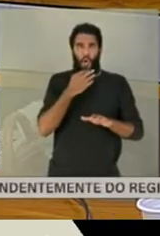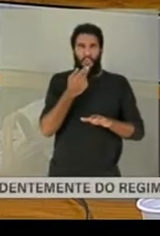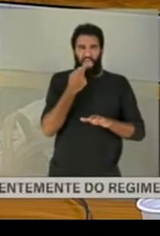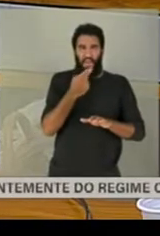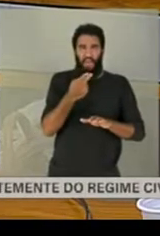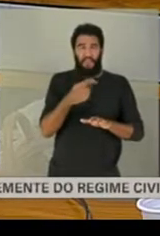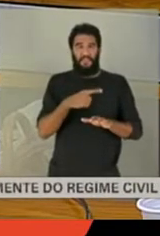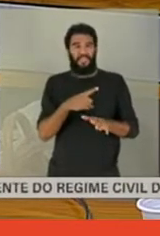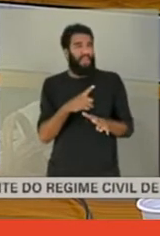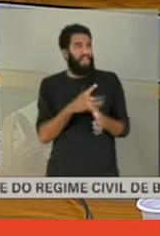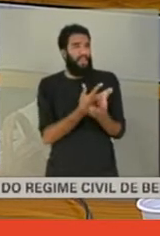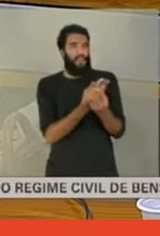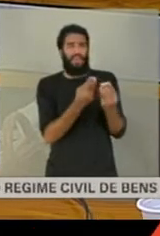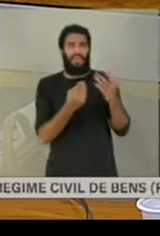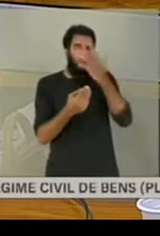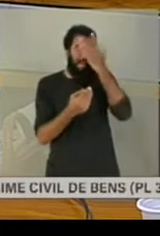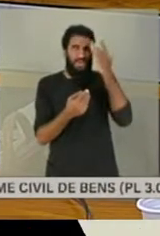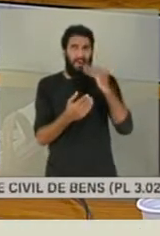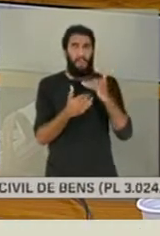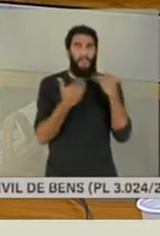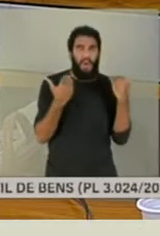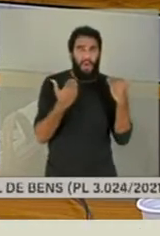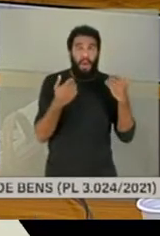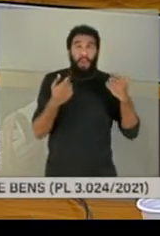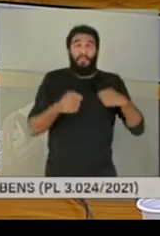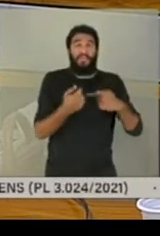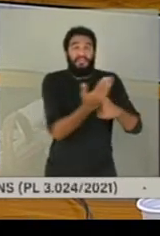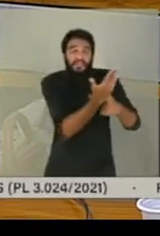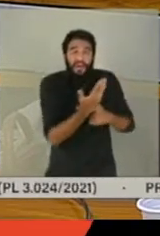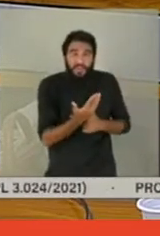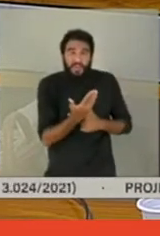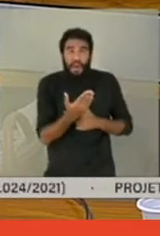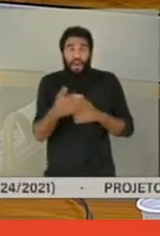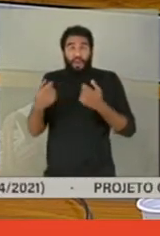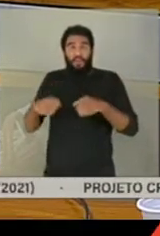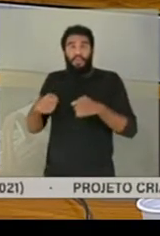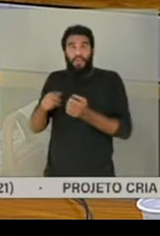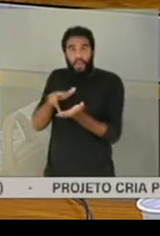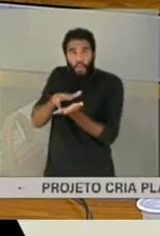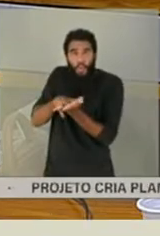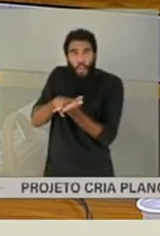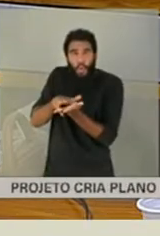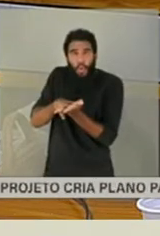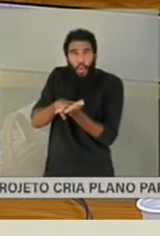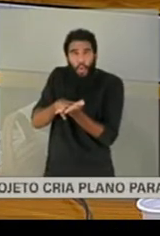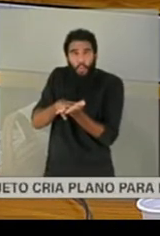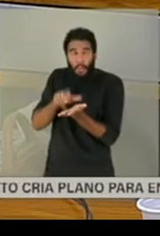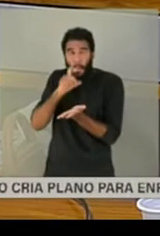ajuda. E ela teve que colocar o corpo do meu pai dentro do caixão.